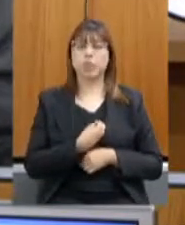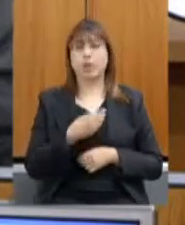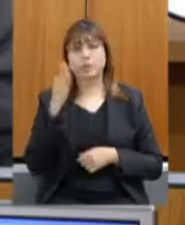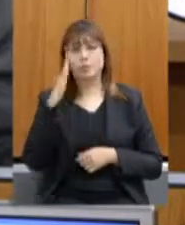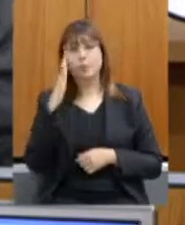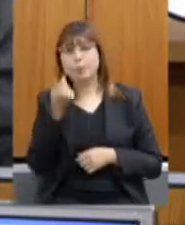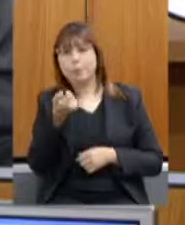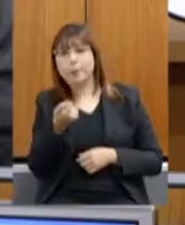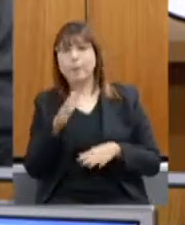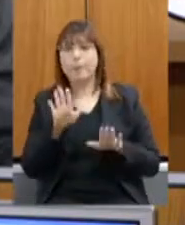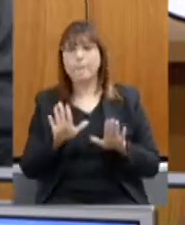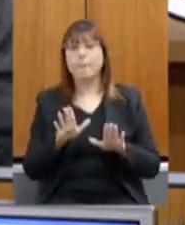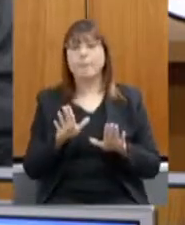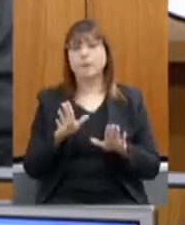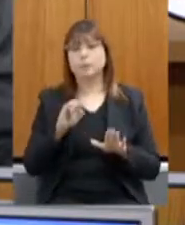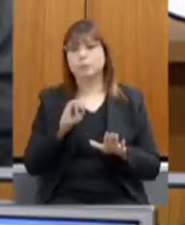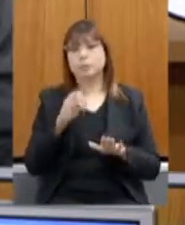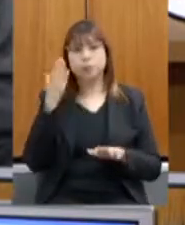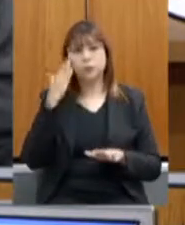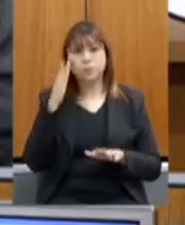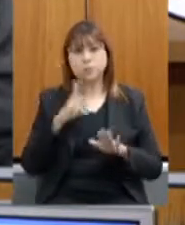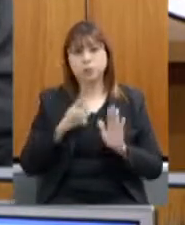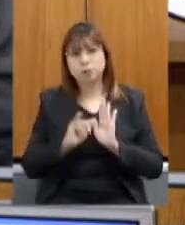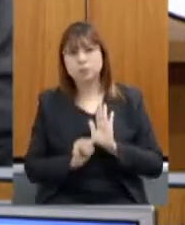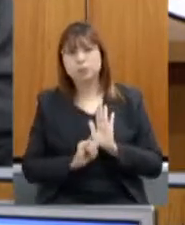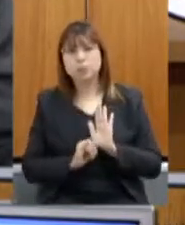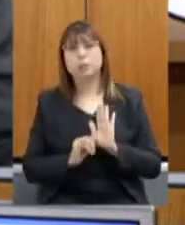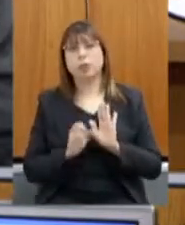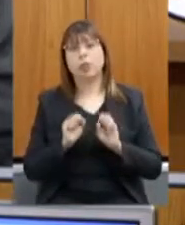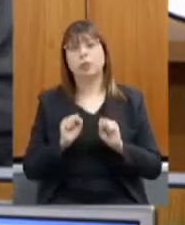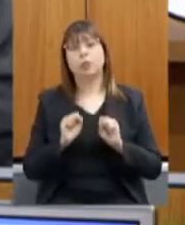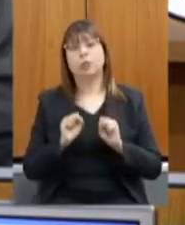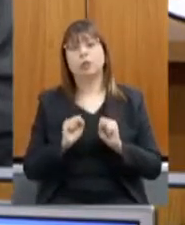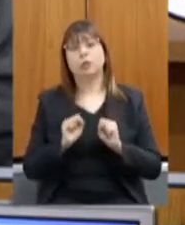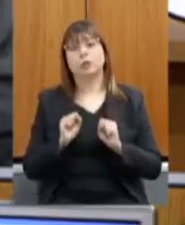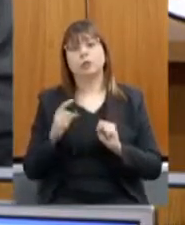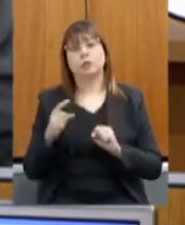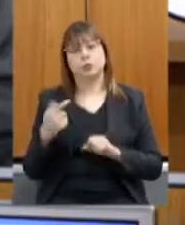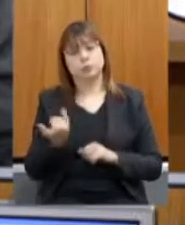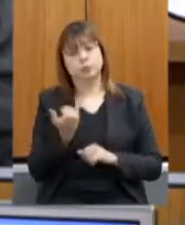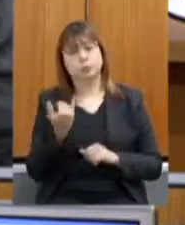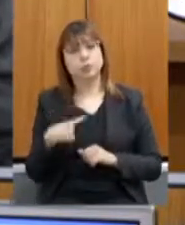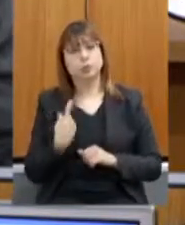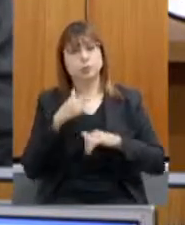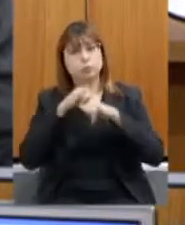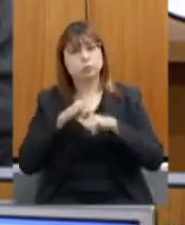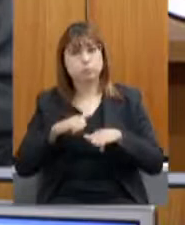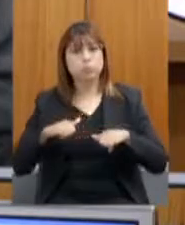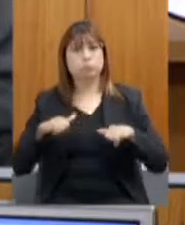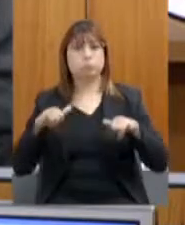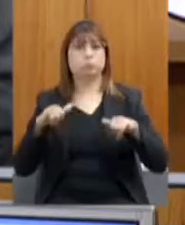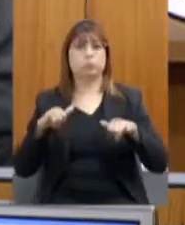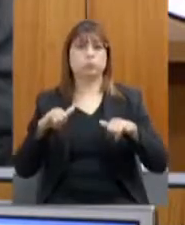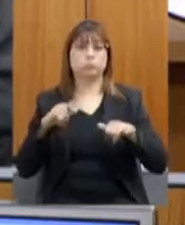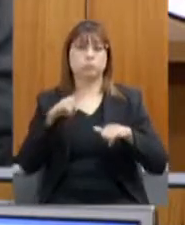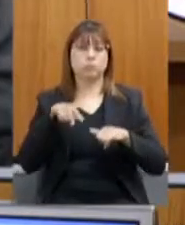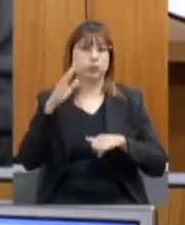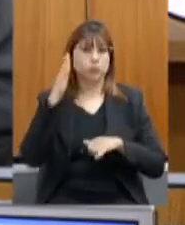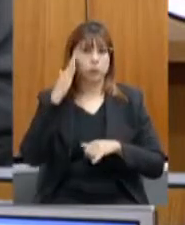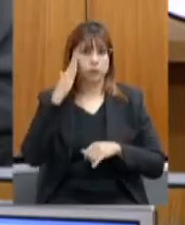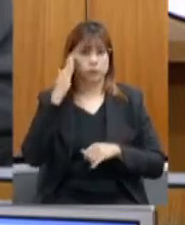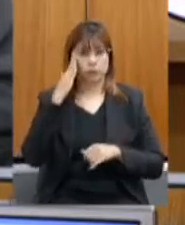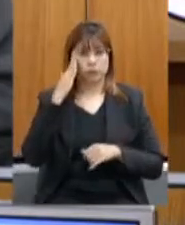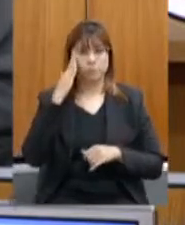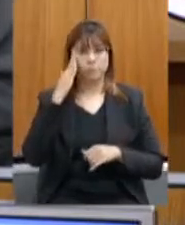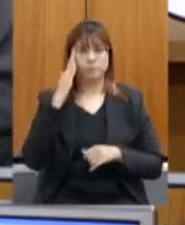disposição é muito importante que a gente possa levar até eles essa oportunidade deles terem acesso a esses